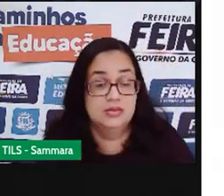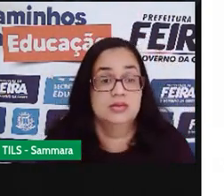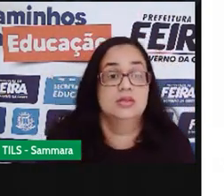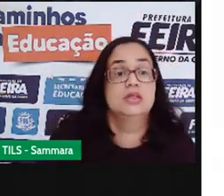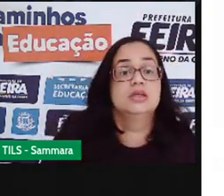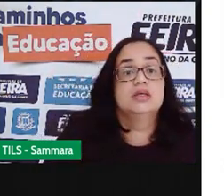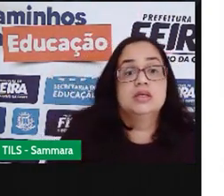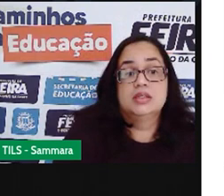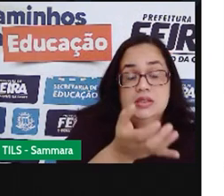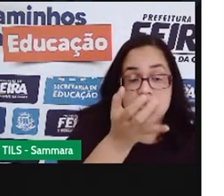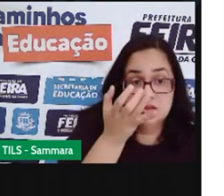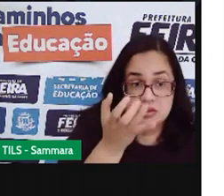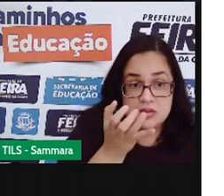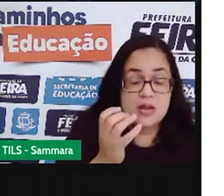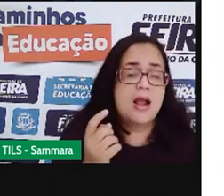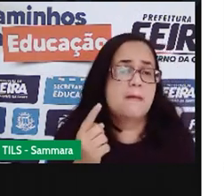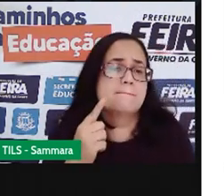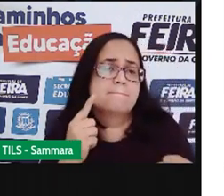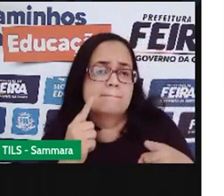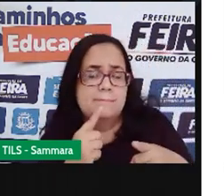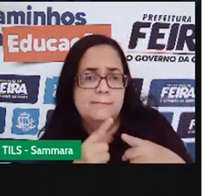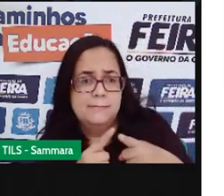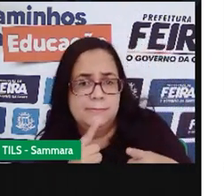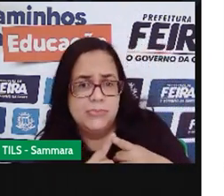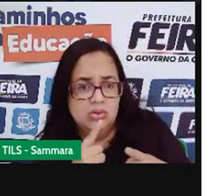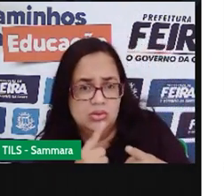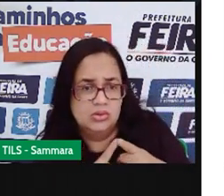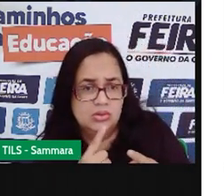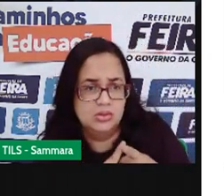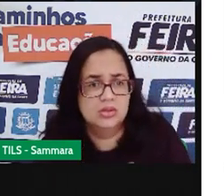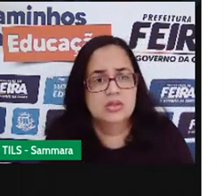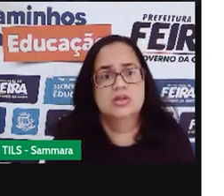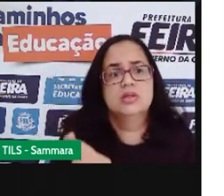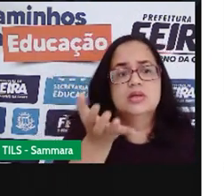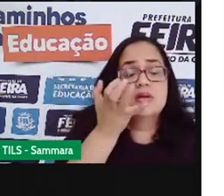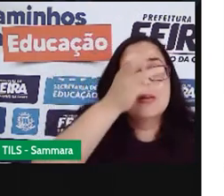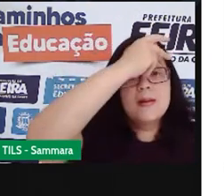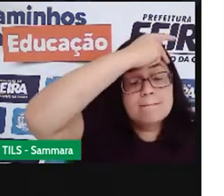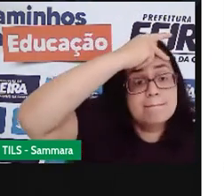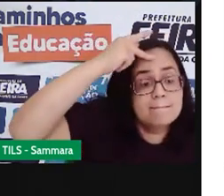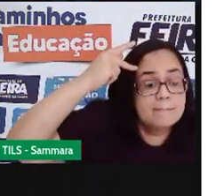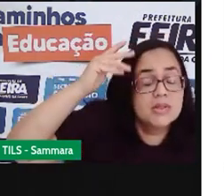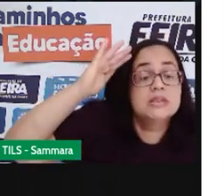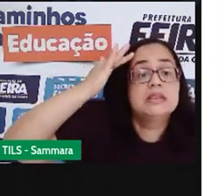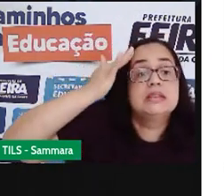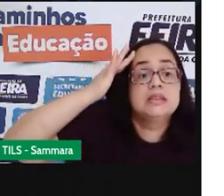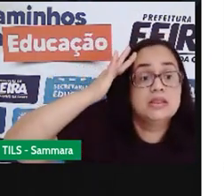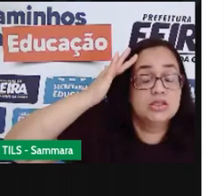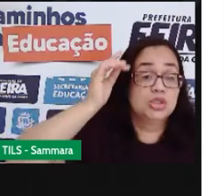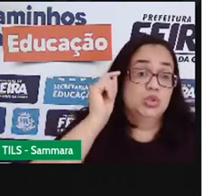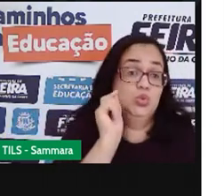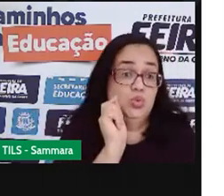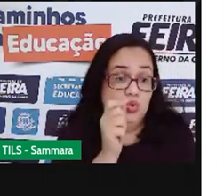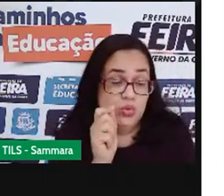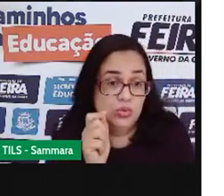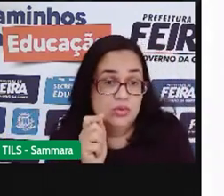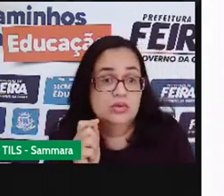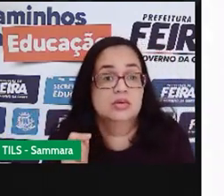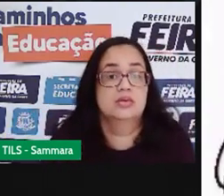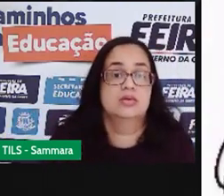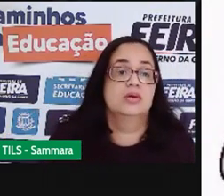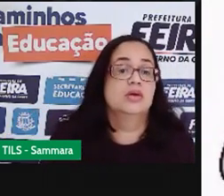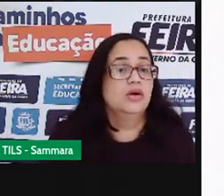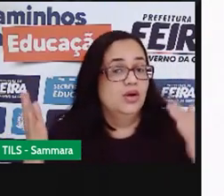divulgar. Por que eu estou divulgando isso? Para que eu quero divulgar? Eu quero que as pessoas entendam o quê? E por hoje